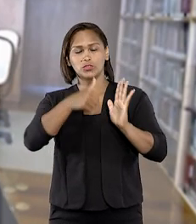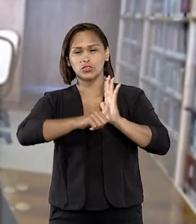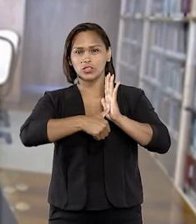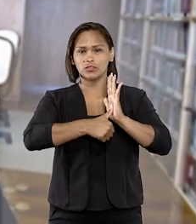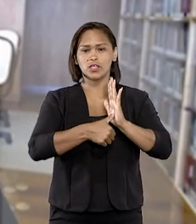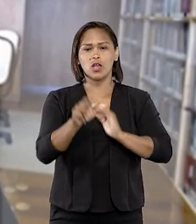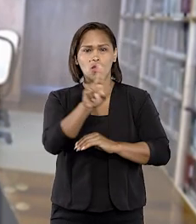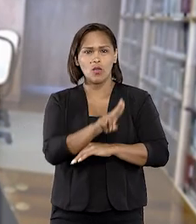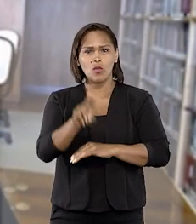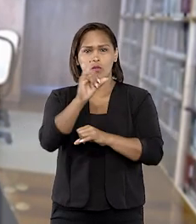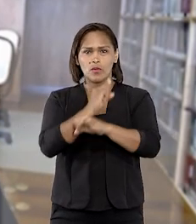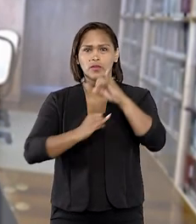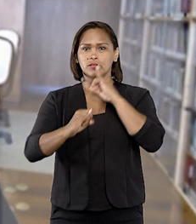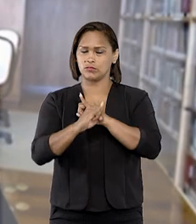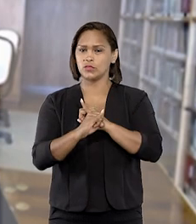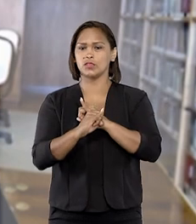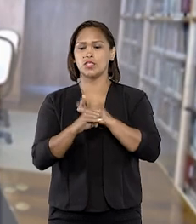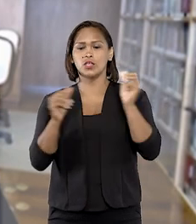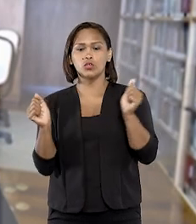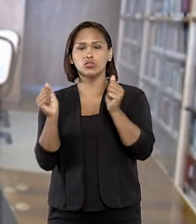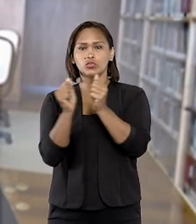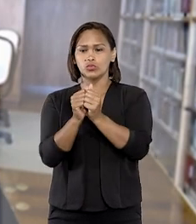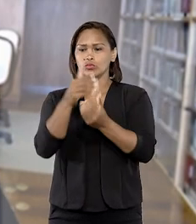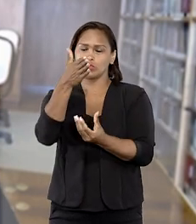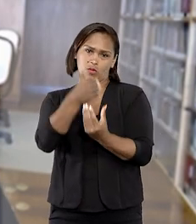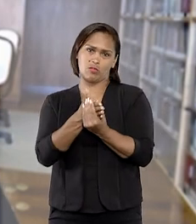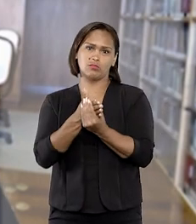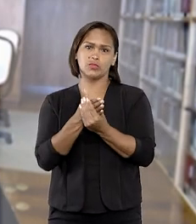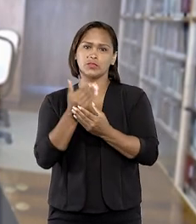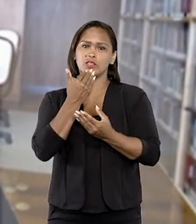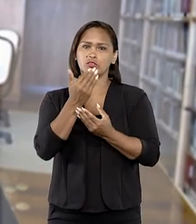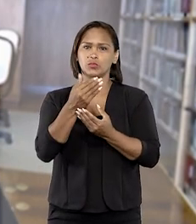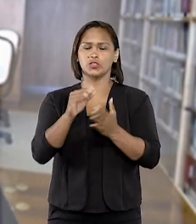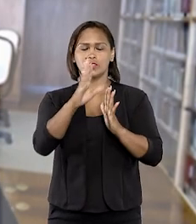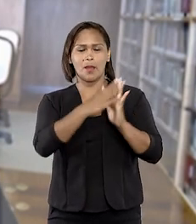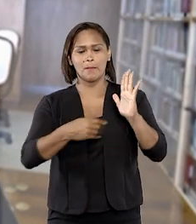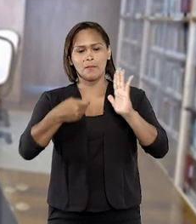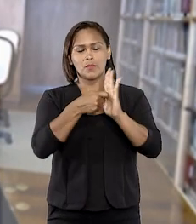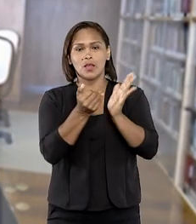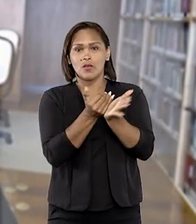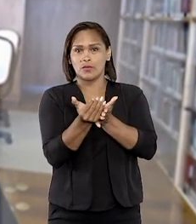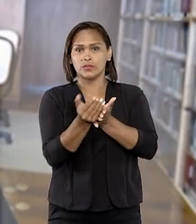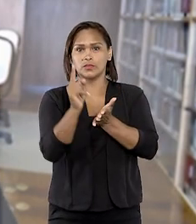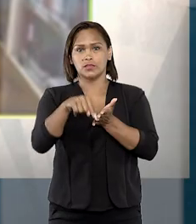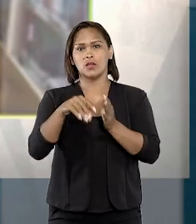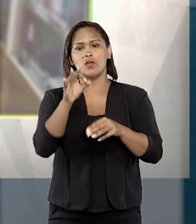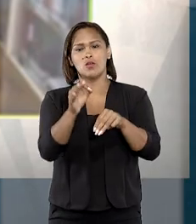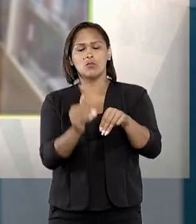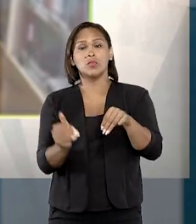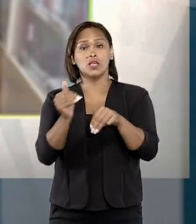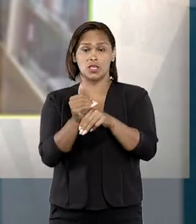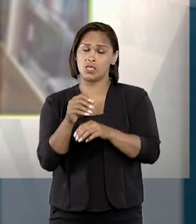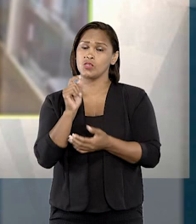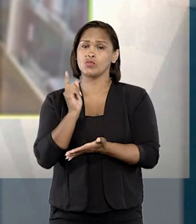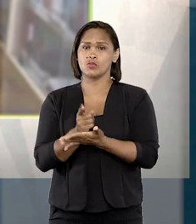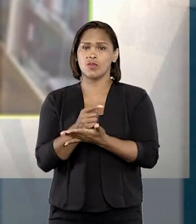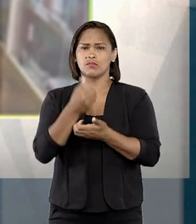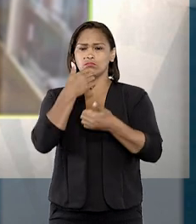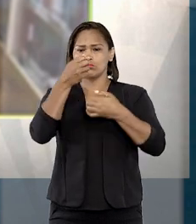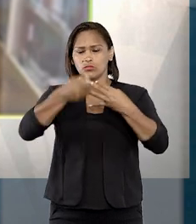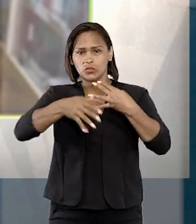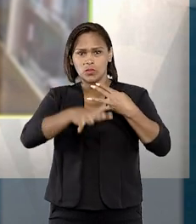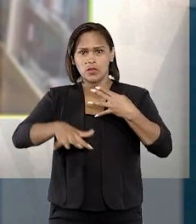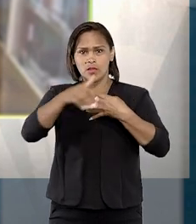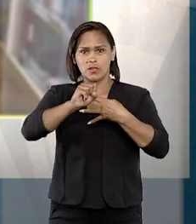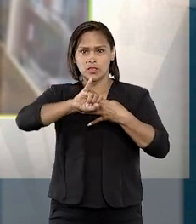pedido de identificação dos usuários está em consonância com a causa de pedir da petição inicial. O ministro afirmou ainda que a